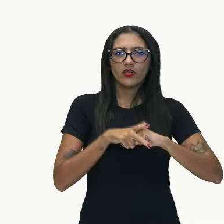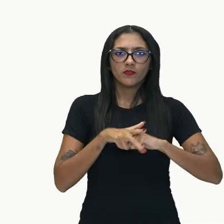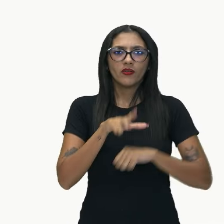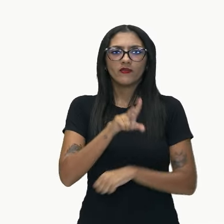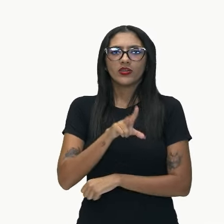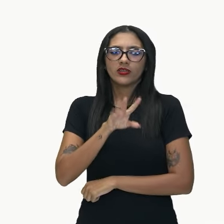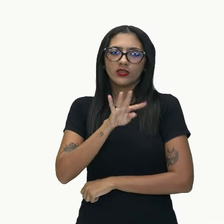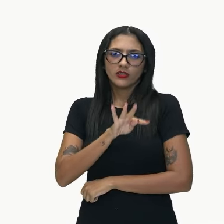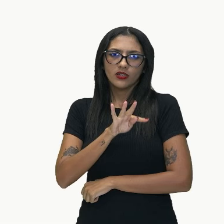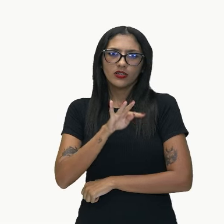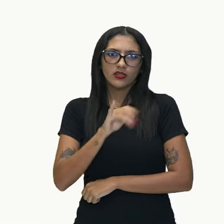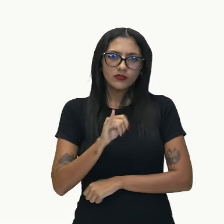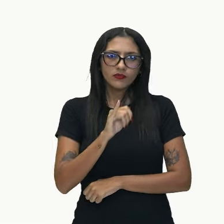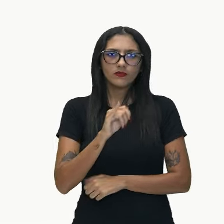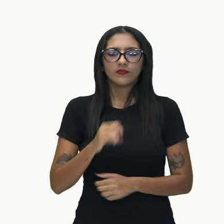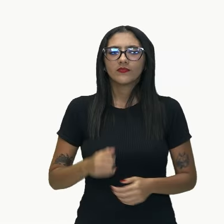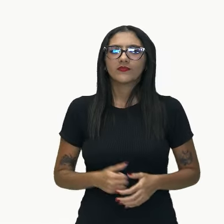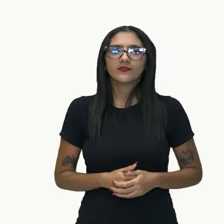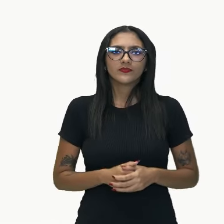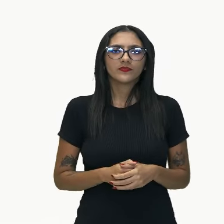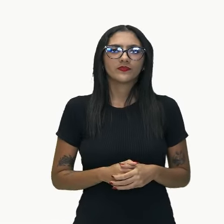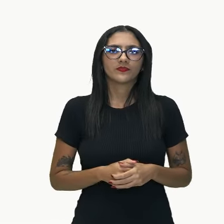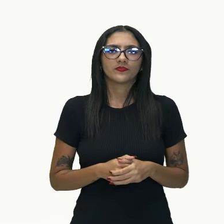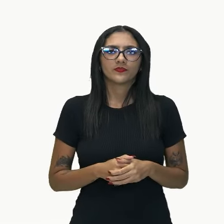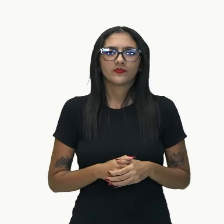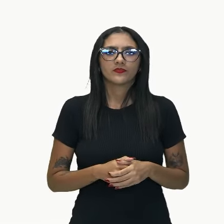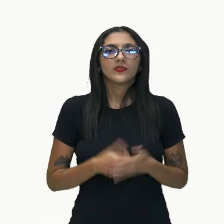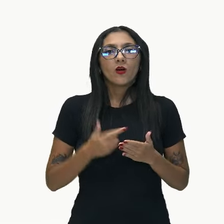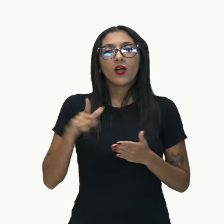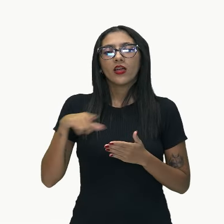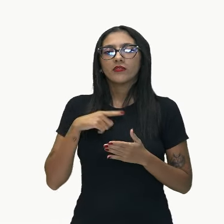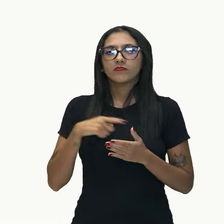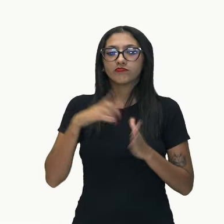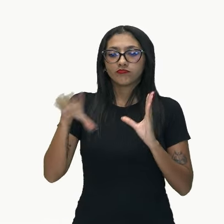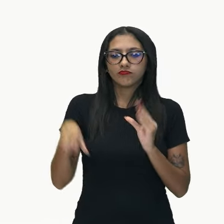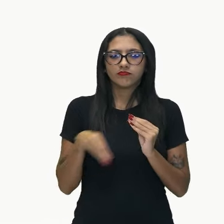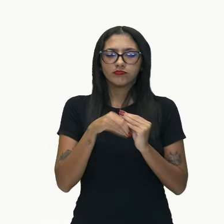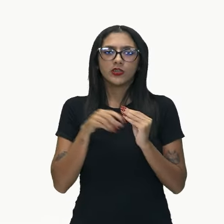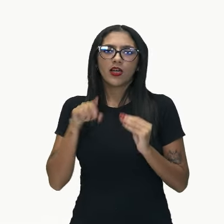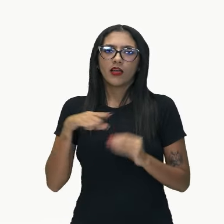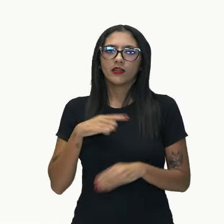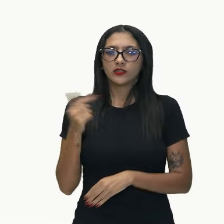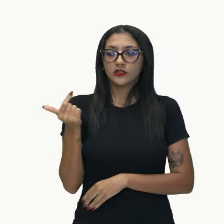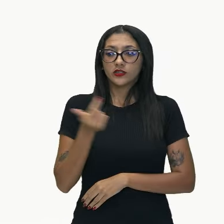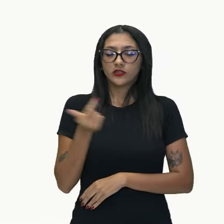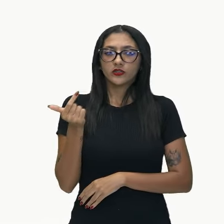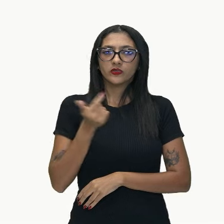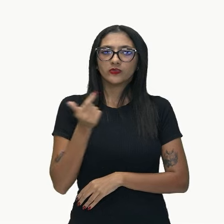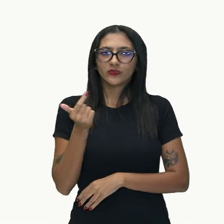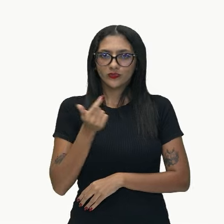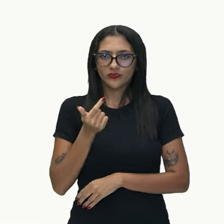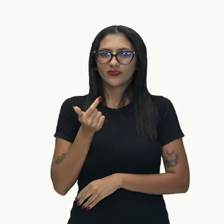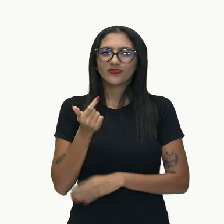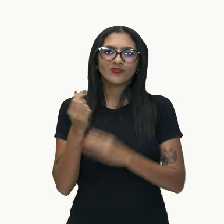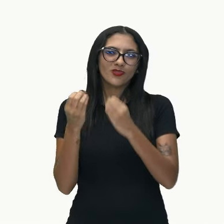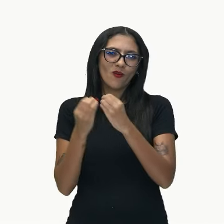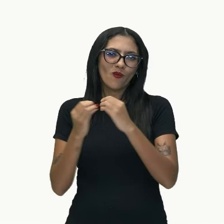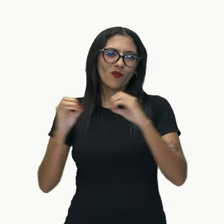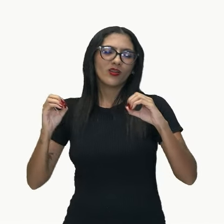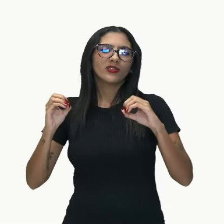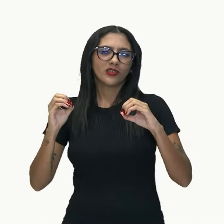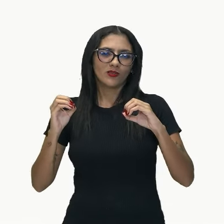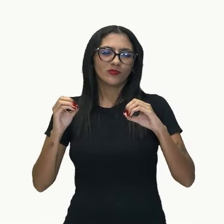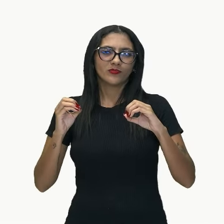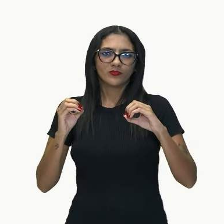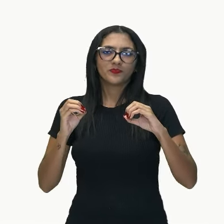E essa complementação veio na forma da oração, então, essa oração é uma oração que é